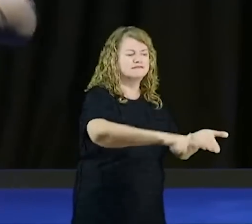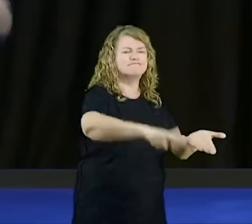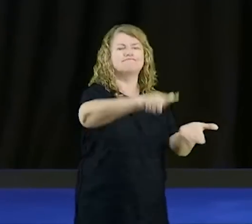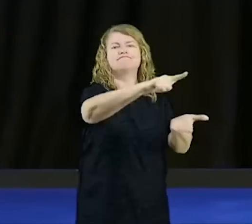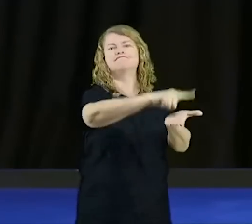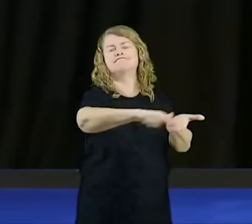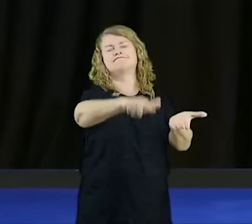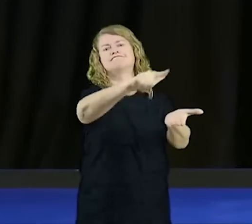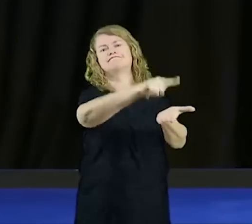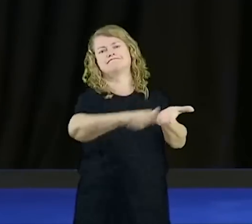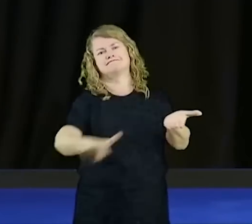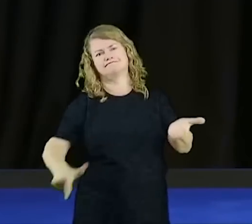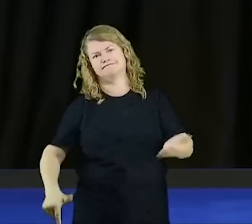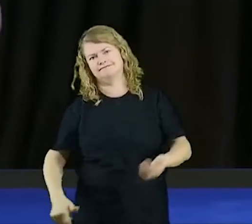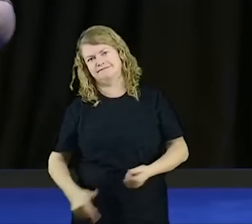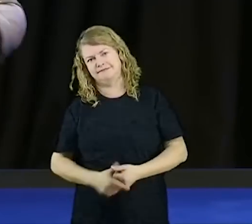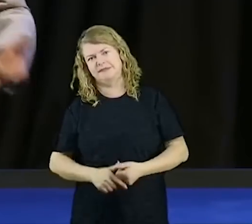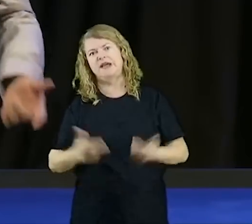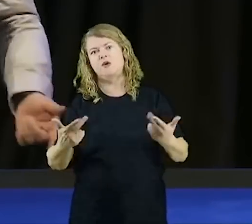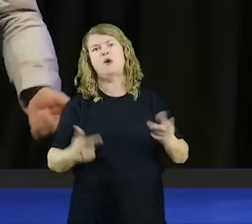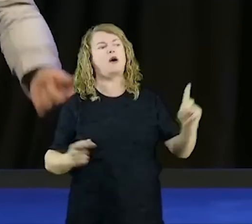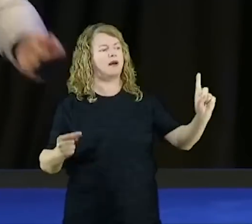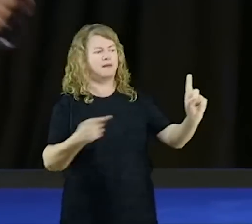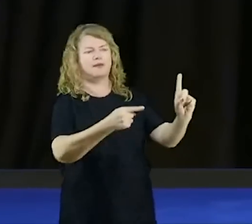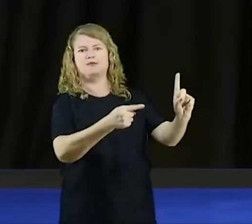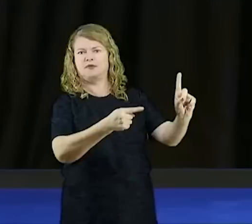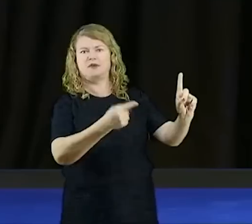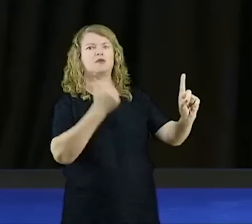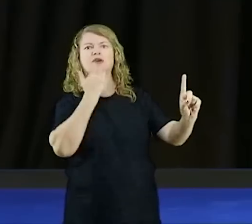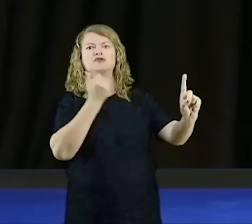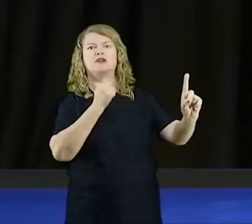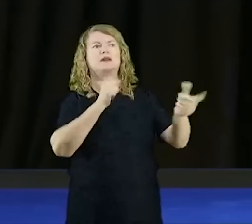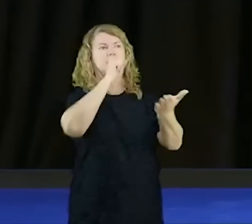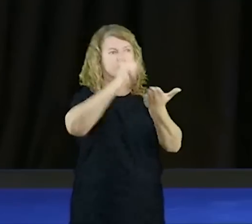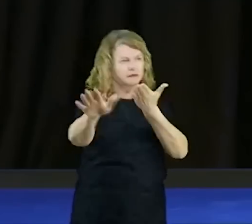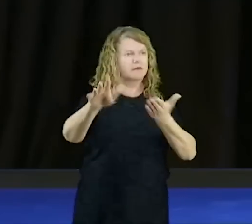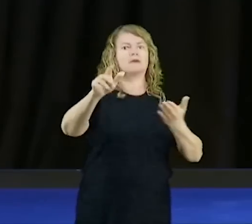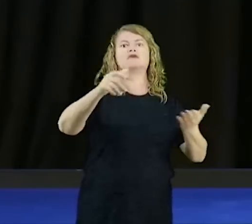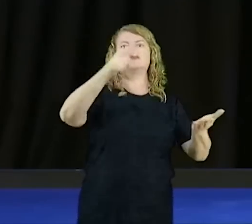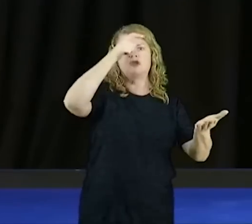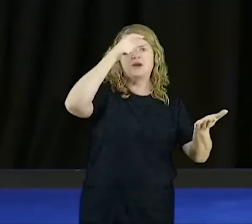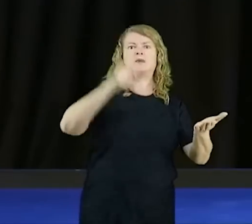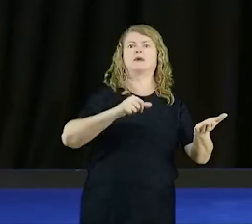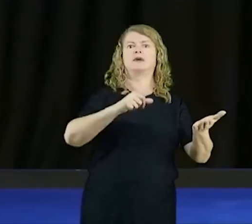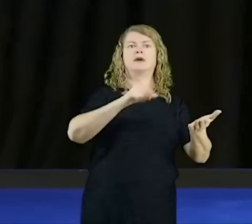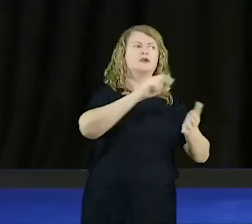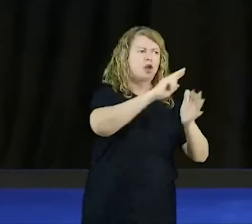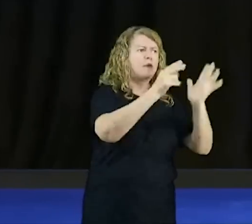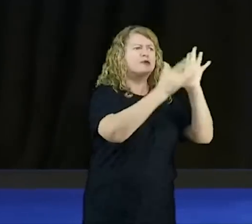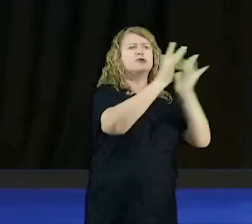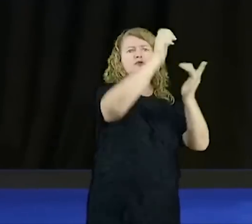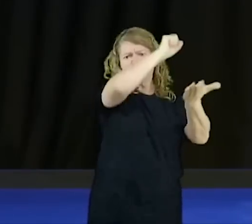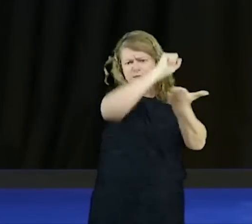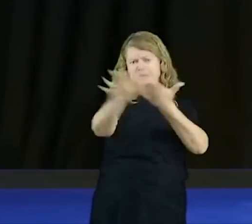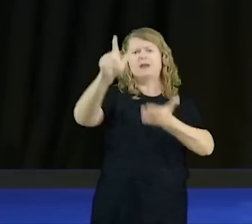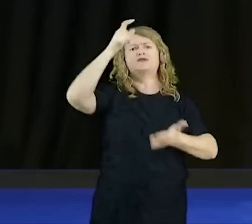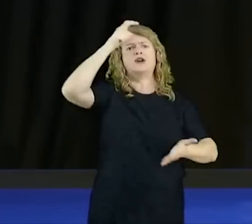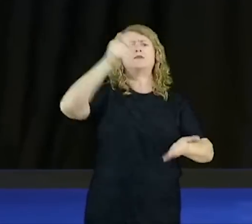Então tem muita gente que quer o quê? Que quer a liberdade, mas não quer deixar de cometer o crime.